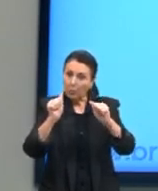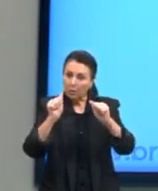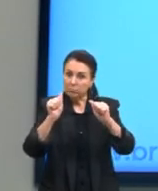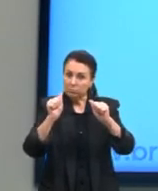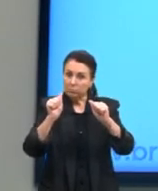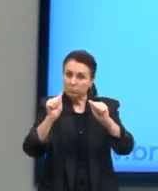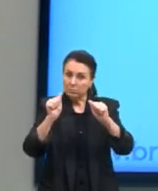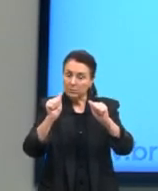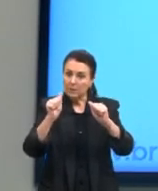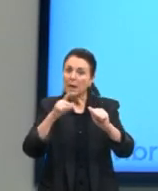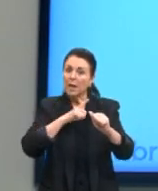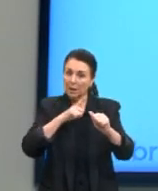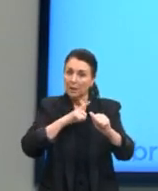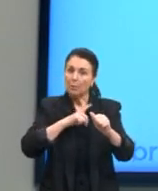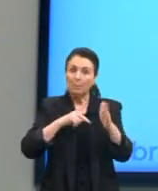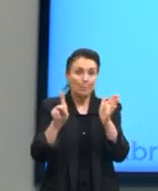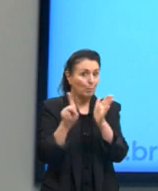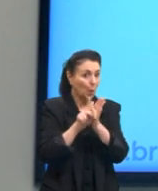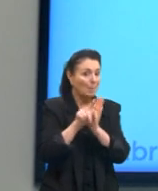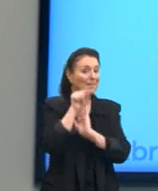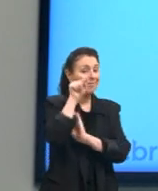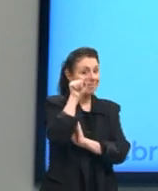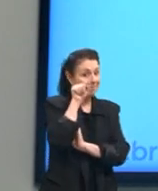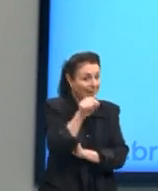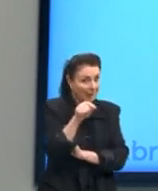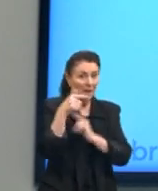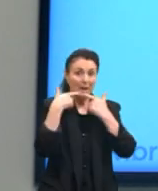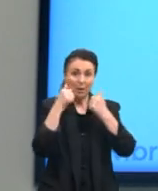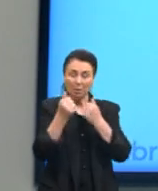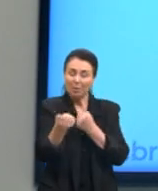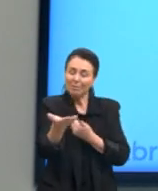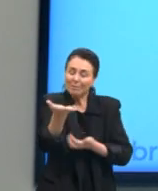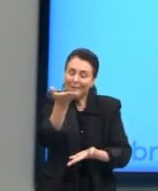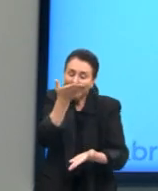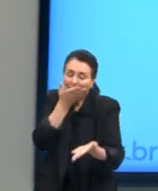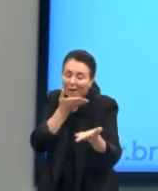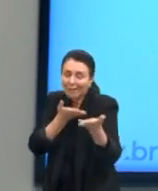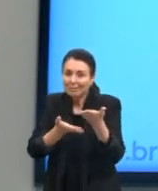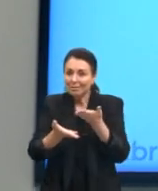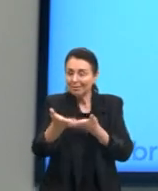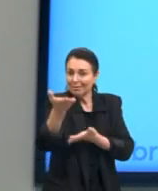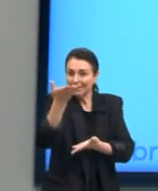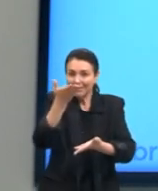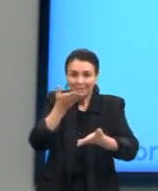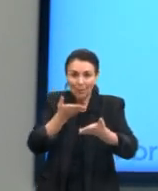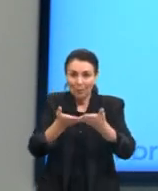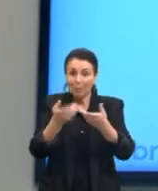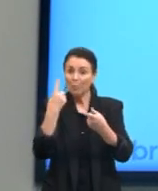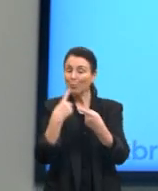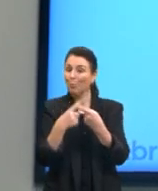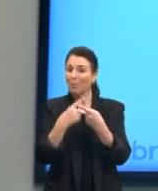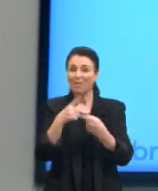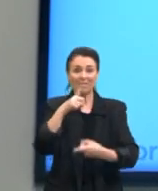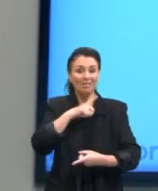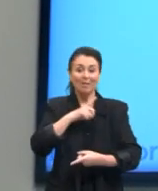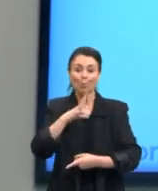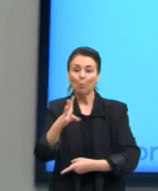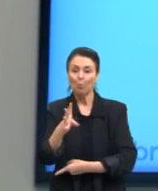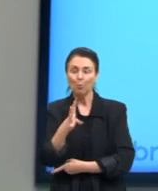para elas e elas vão fazer essa troca exatamente porque elas têm o